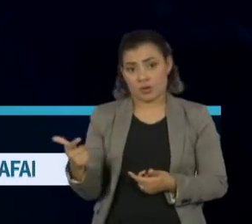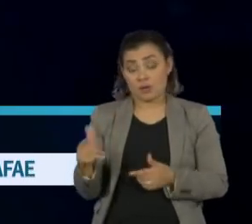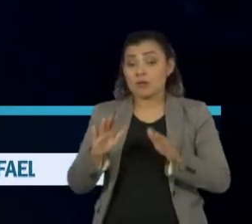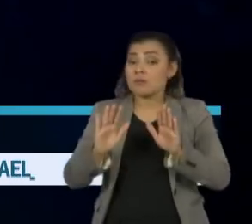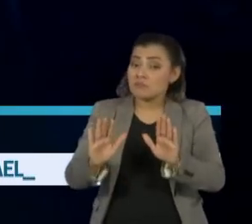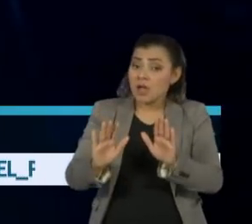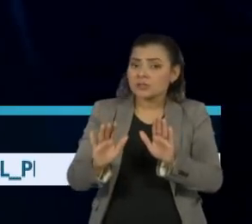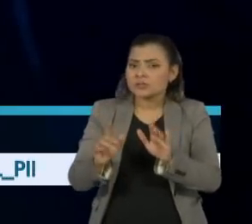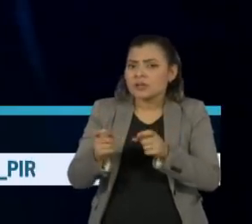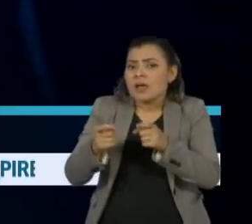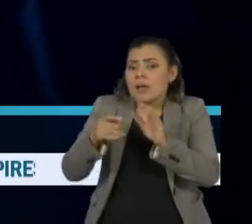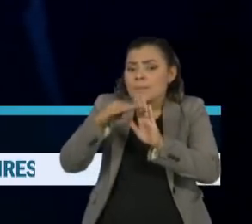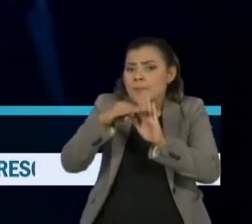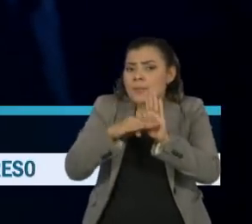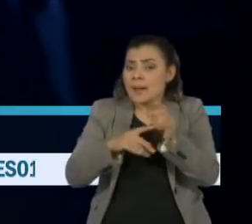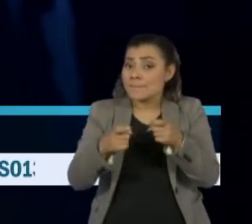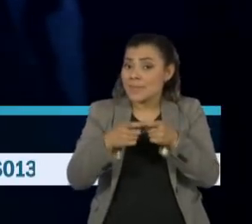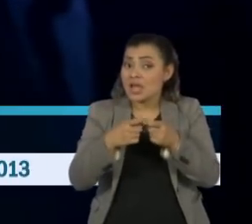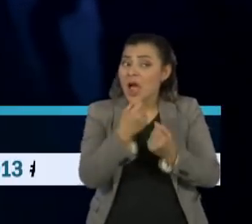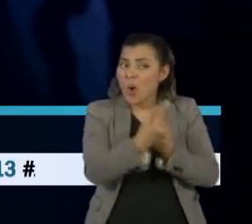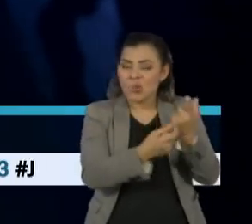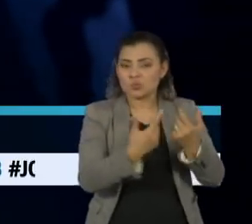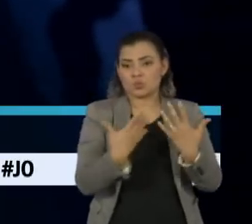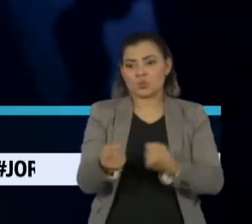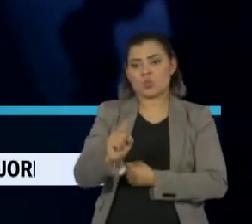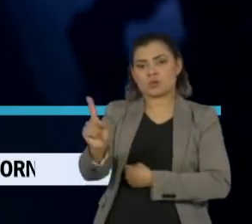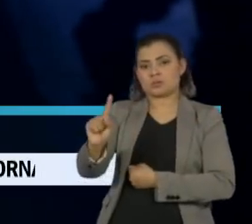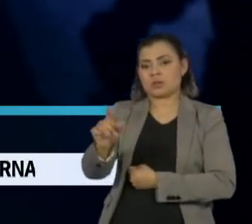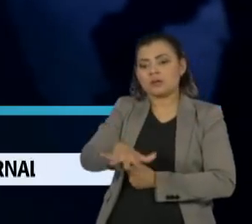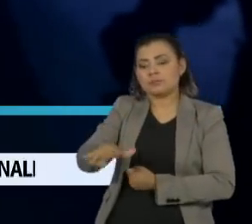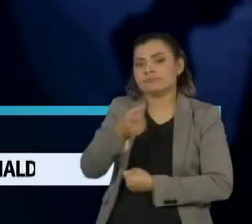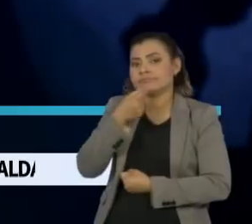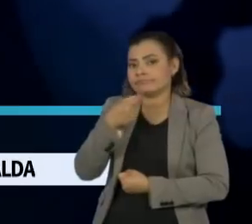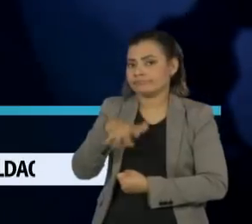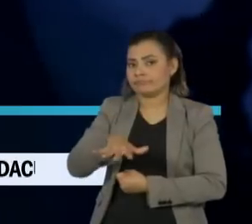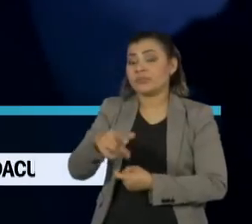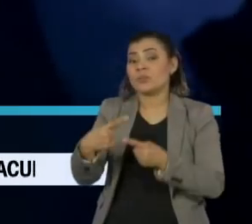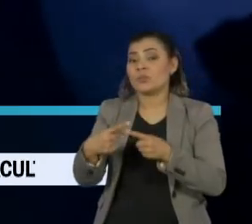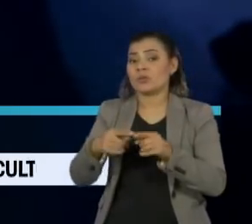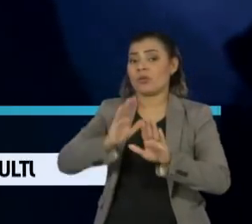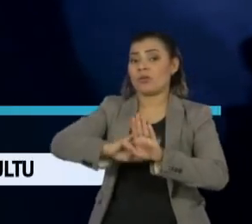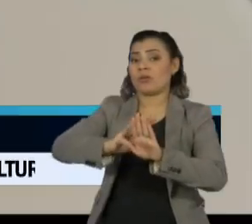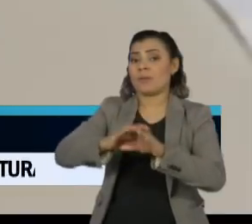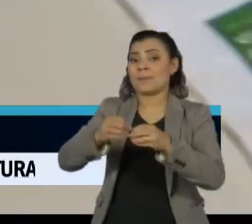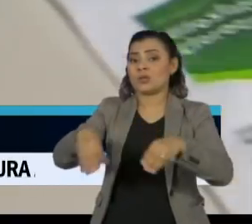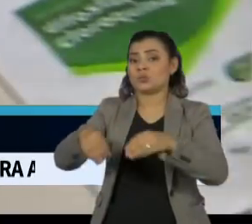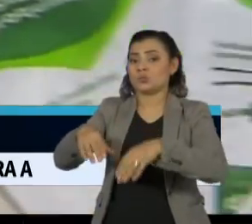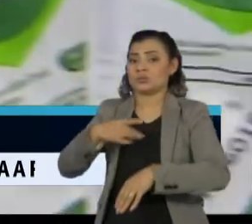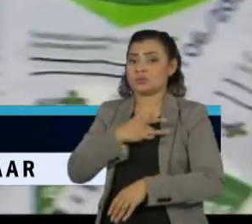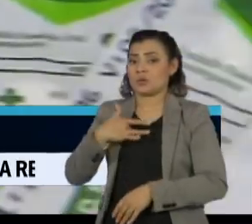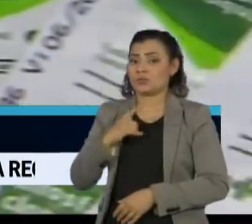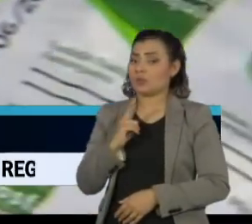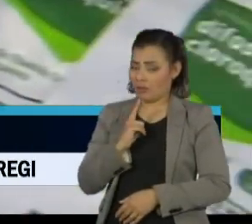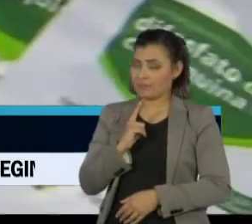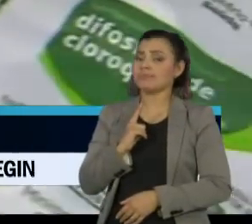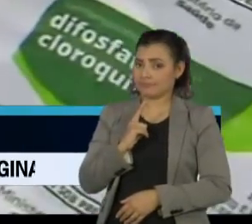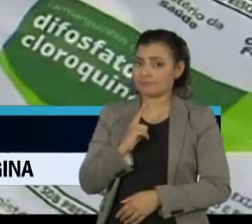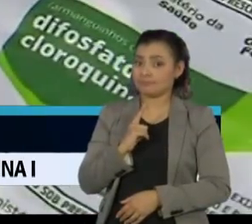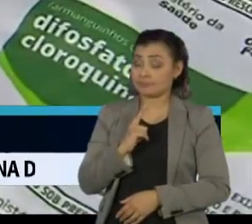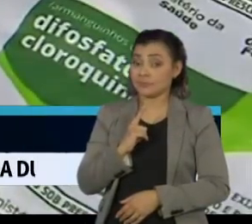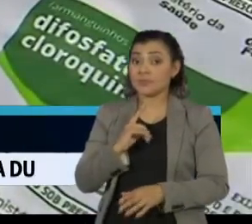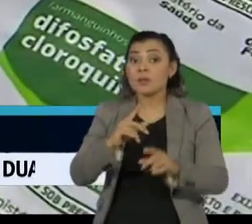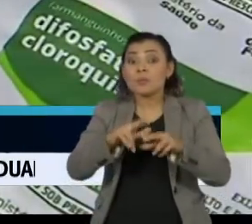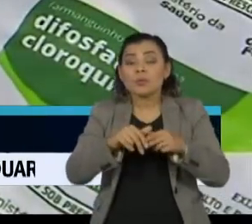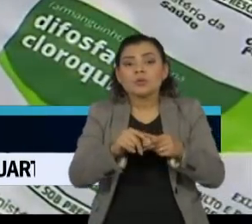a sua prescrição é desaconselhada por muitos médicos e cientistas por causa dos efeitos colaterais. O Ministério da Saúde